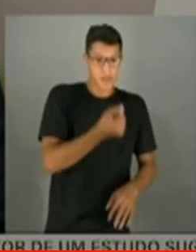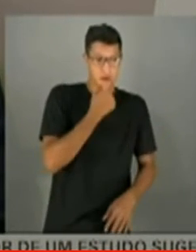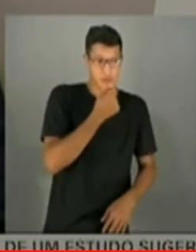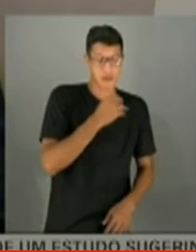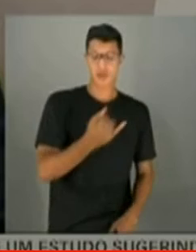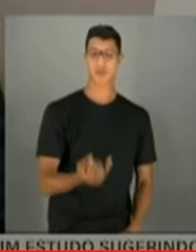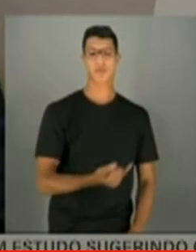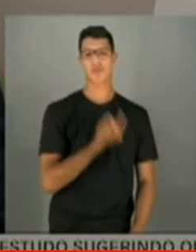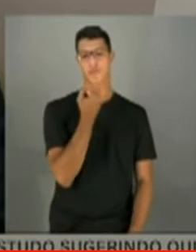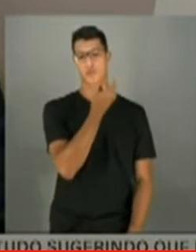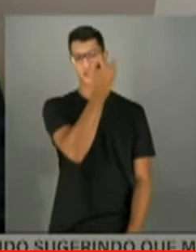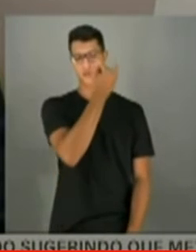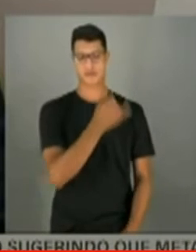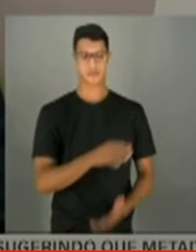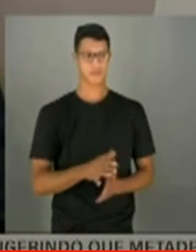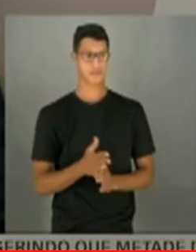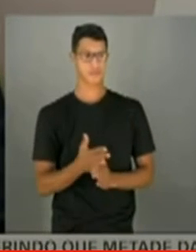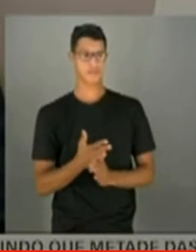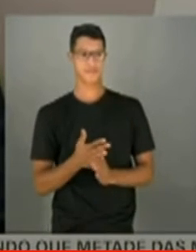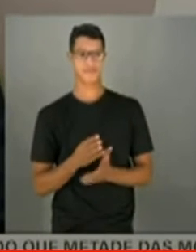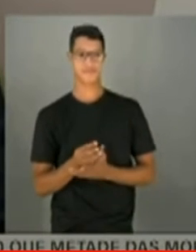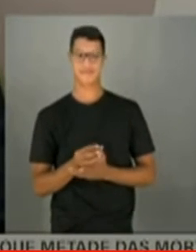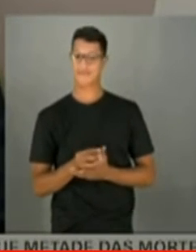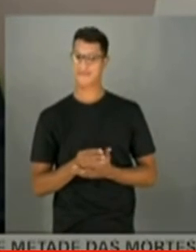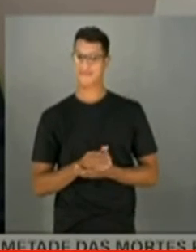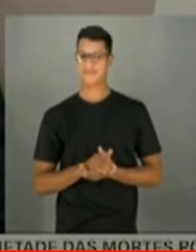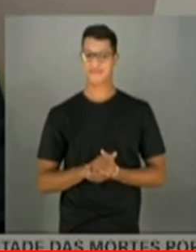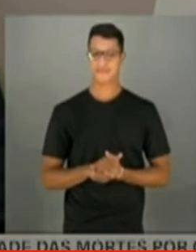importante. Obrigado, presidente.